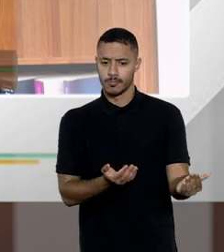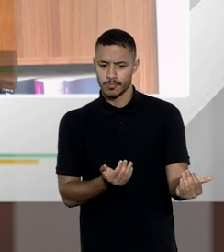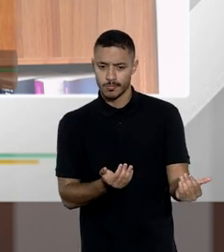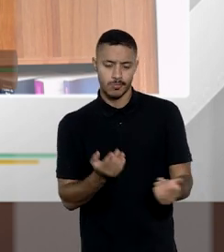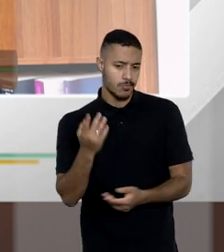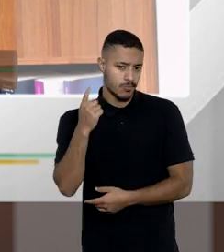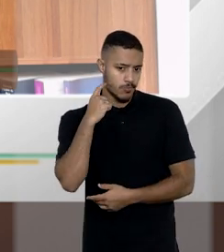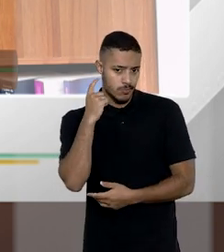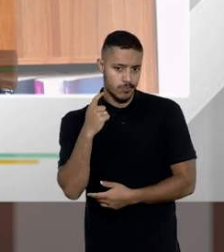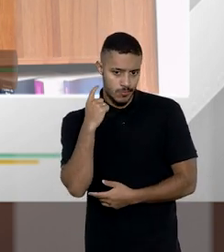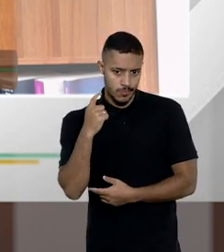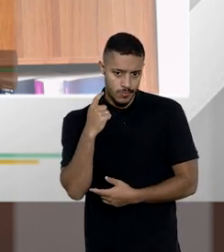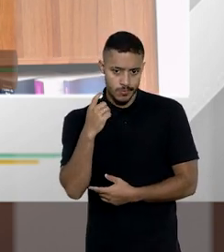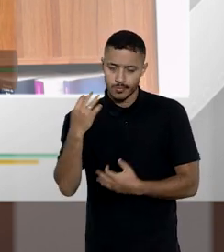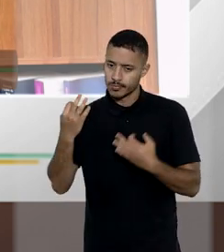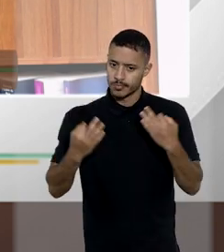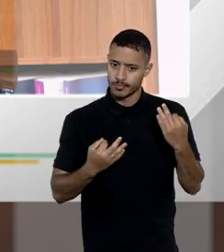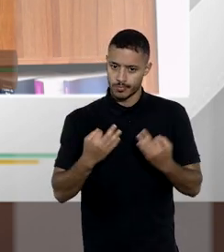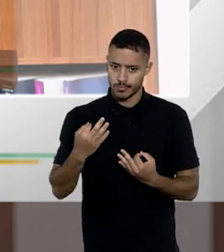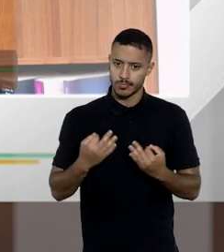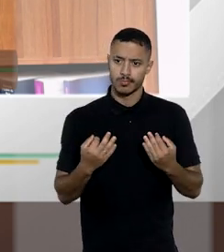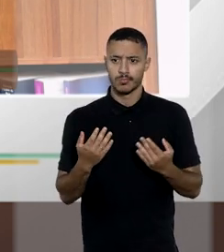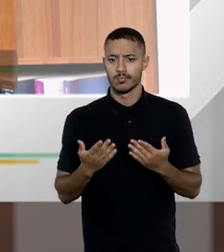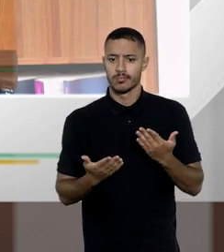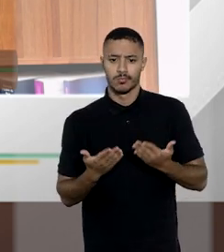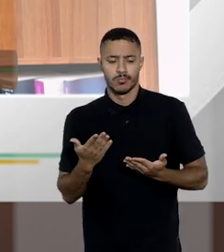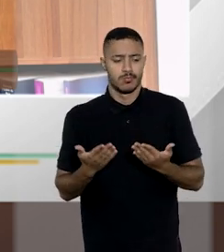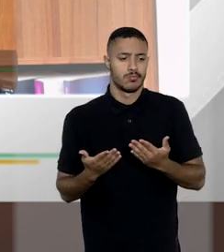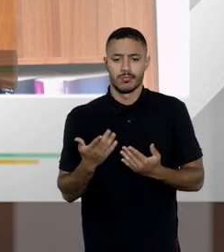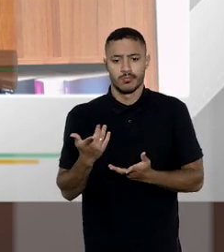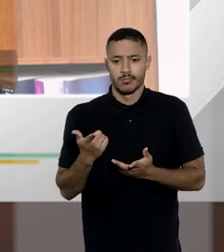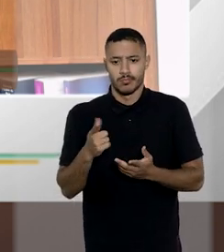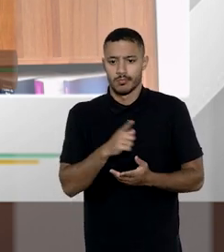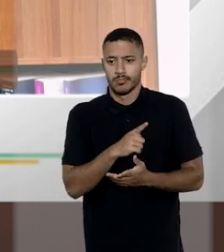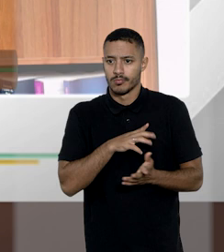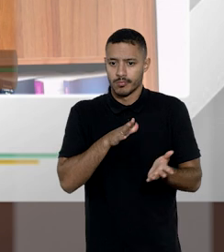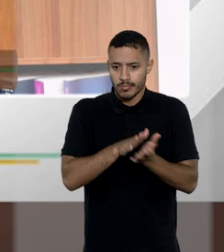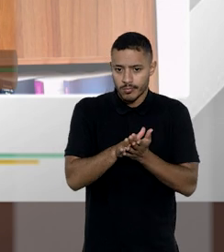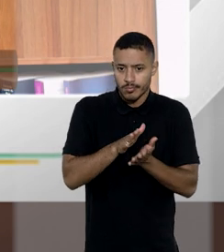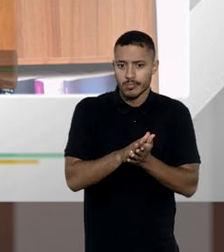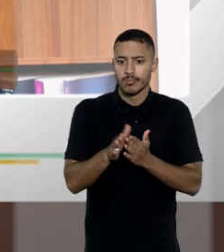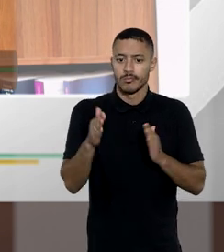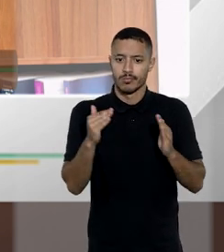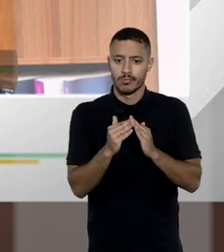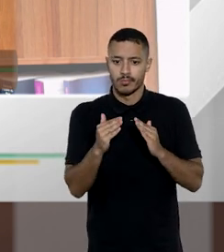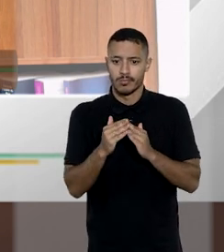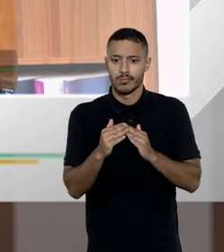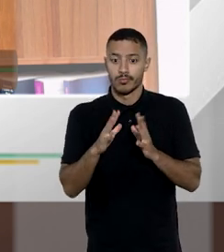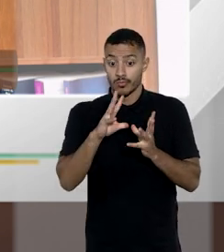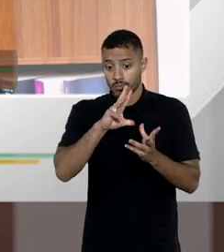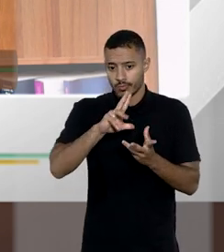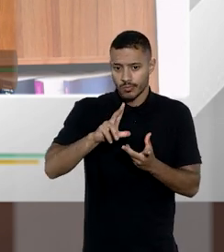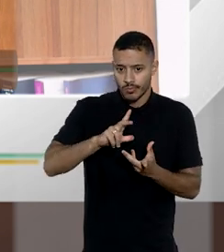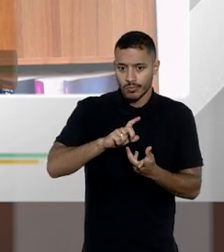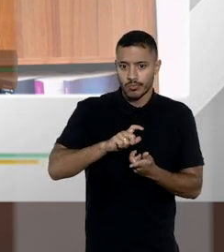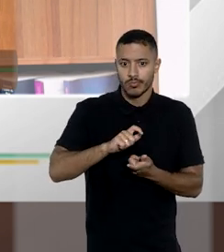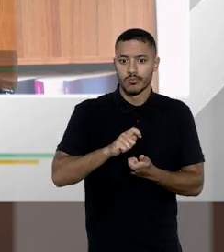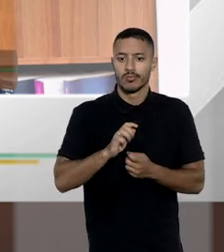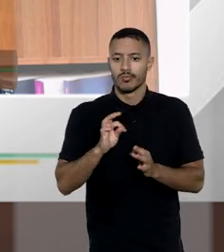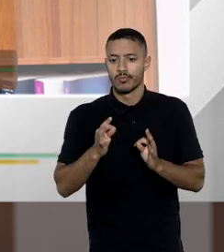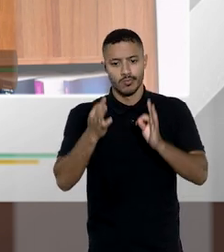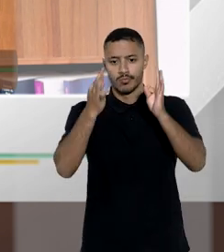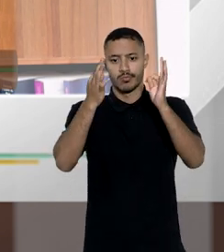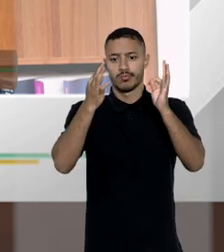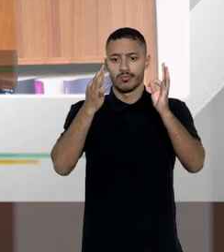jovens advogados ou jovens advogadas e juízas talvez nem sequer tenham impressoras em casa considerando o mundo de